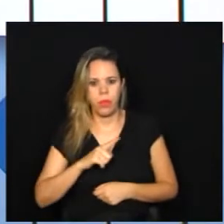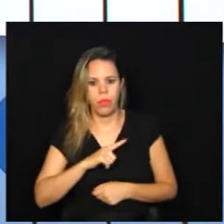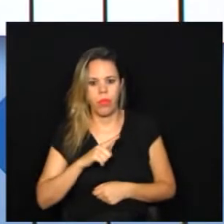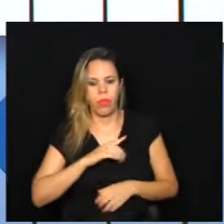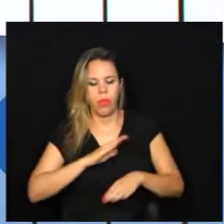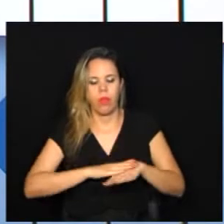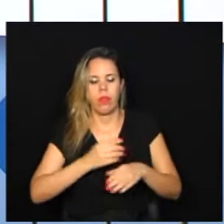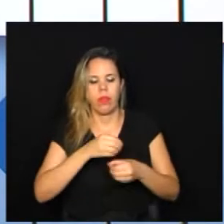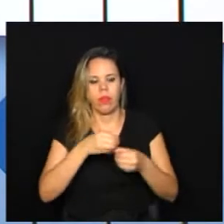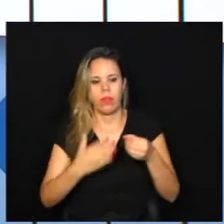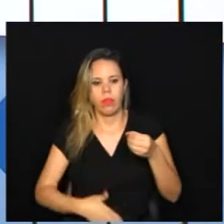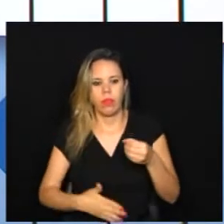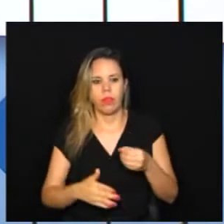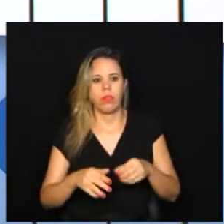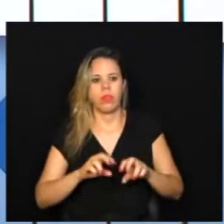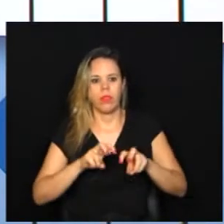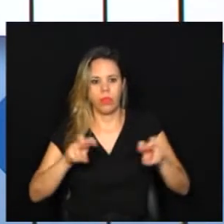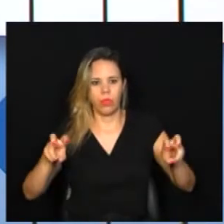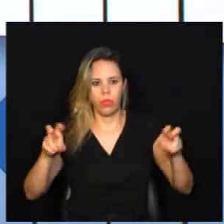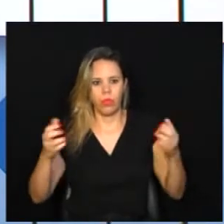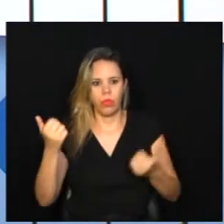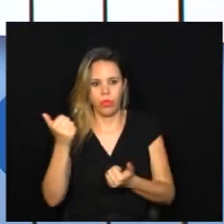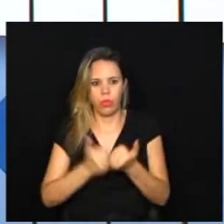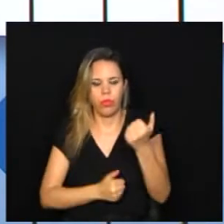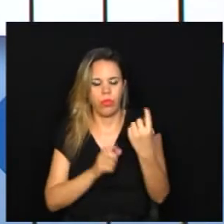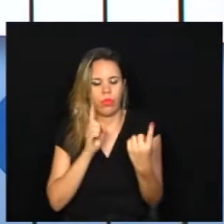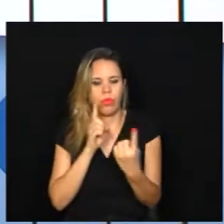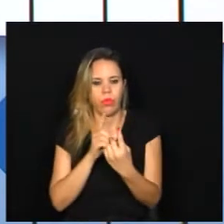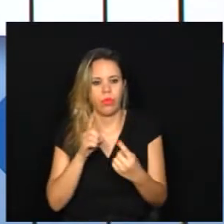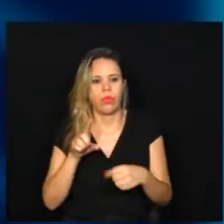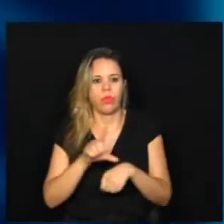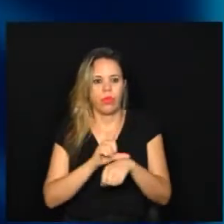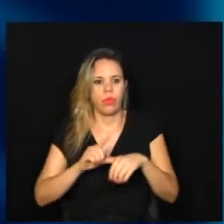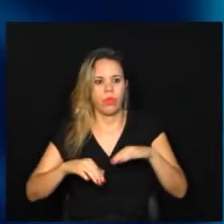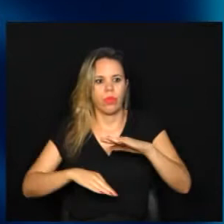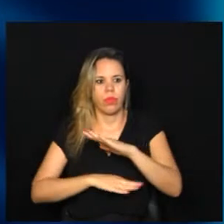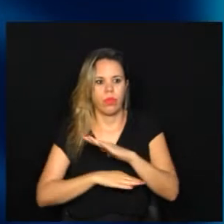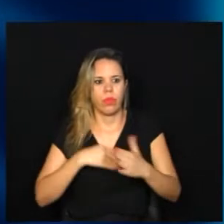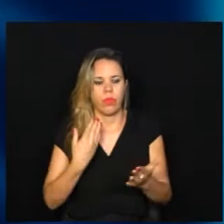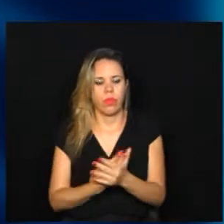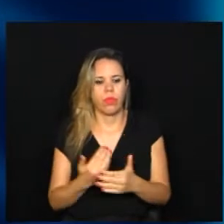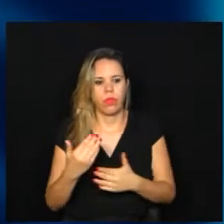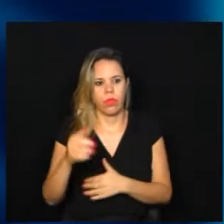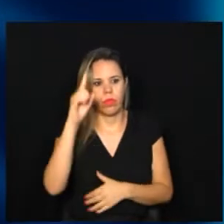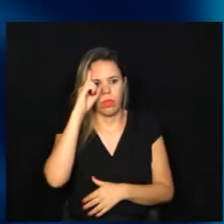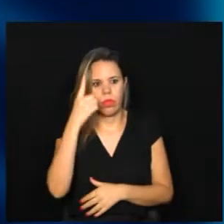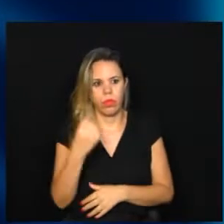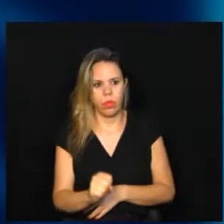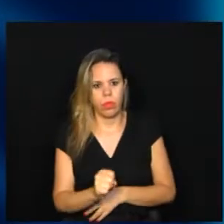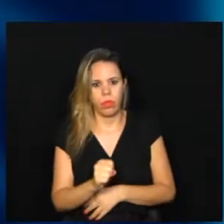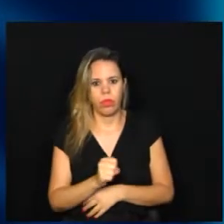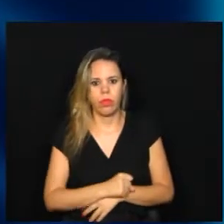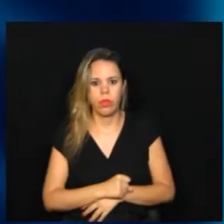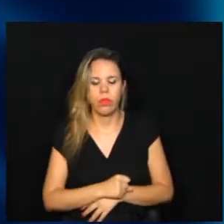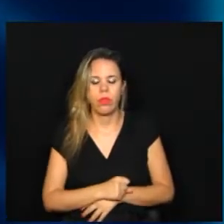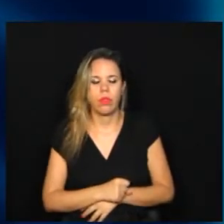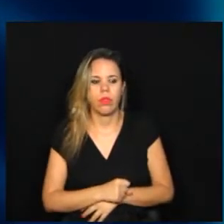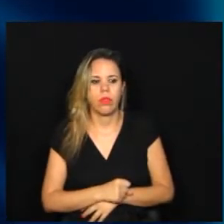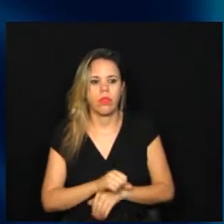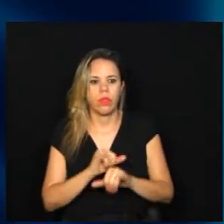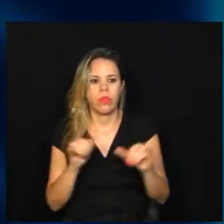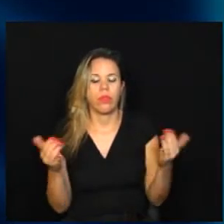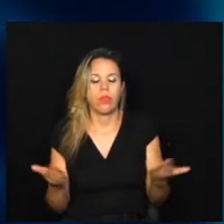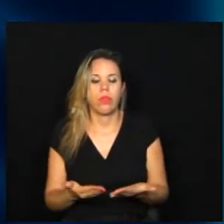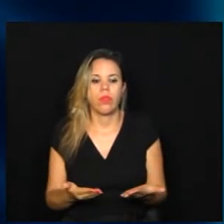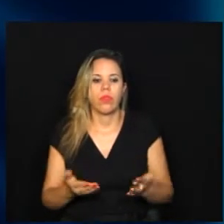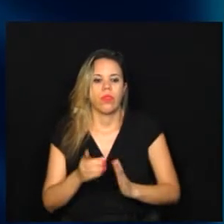mesa anterior que fala da questão do funcionamento do Legislativo até o próximo dia 18, e então saiu hoje